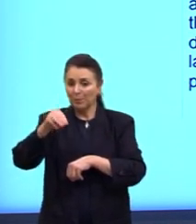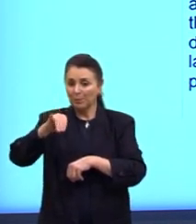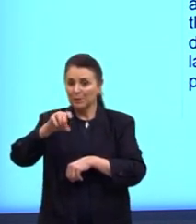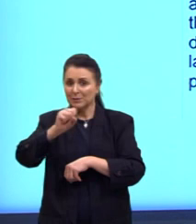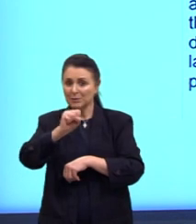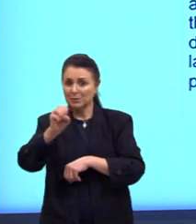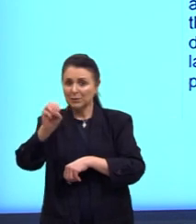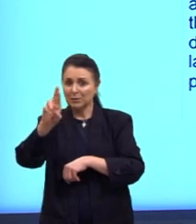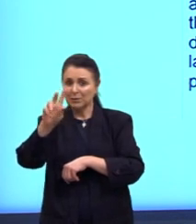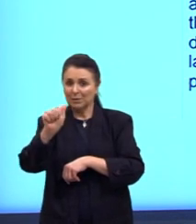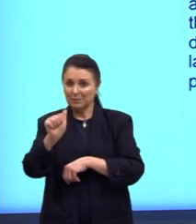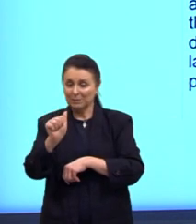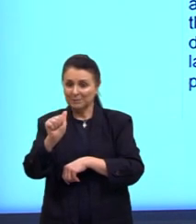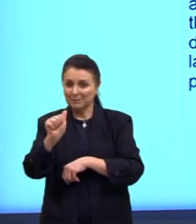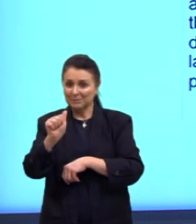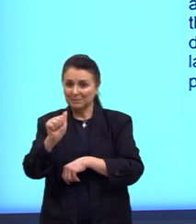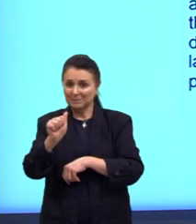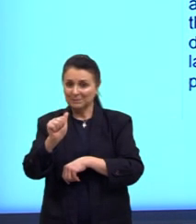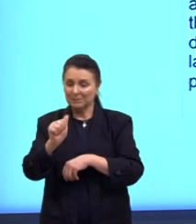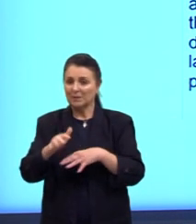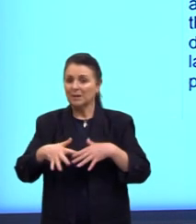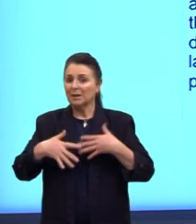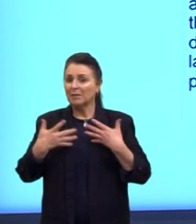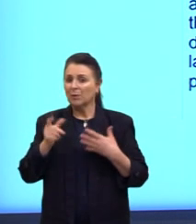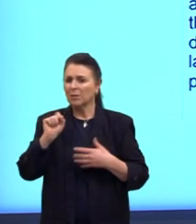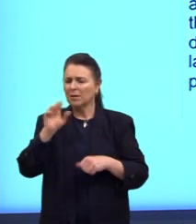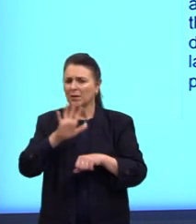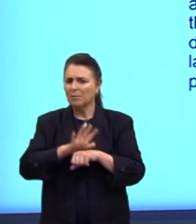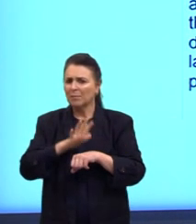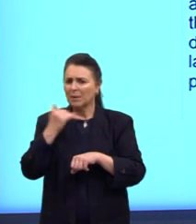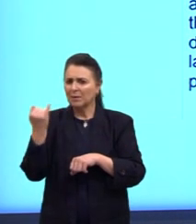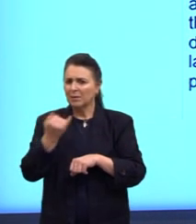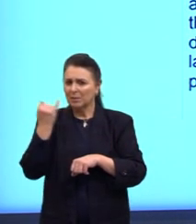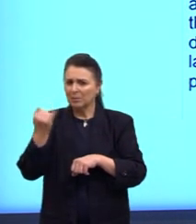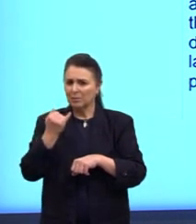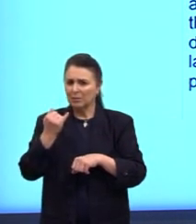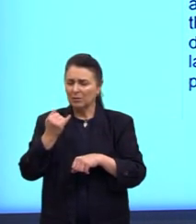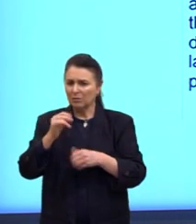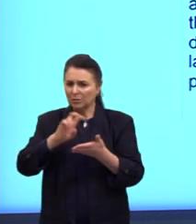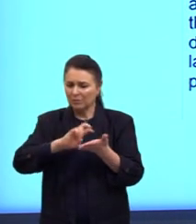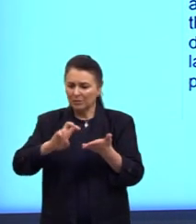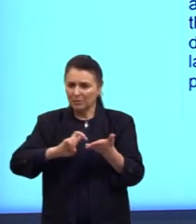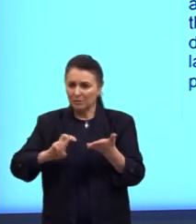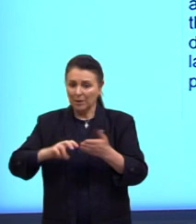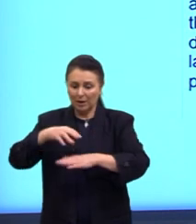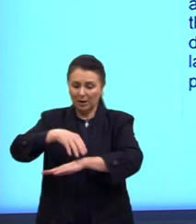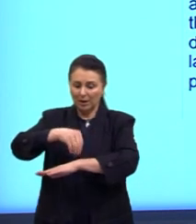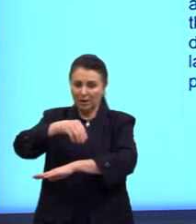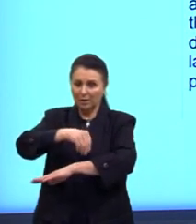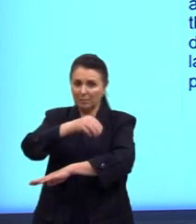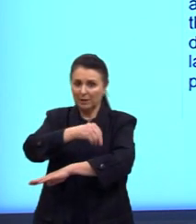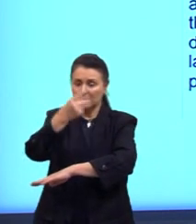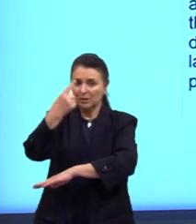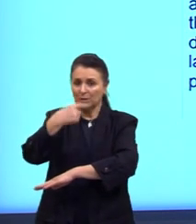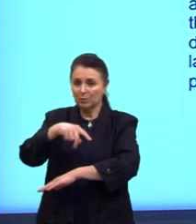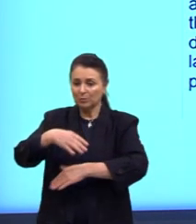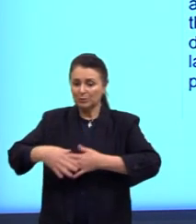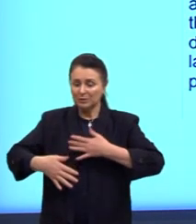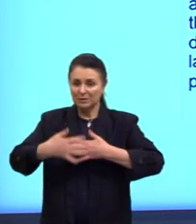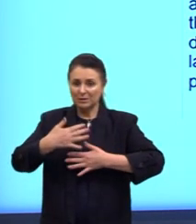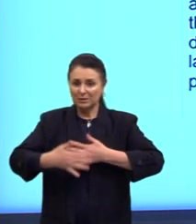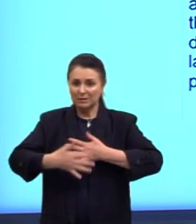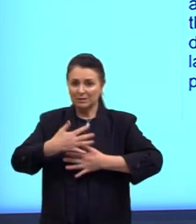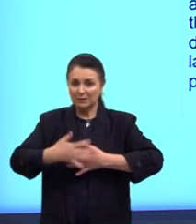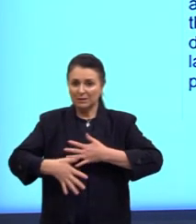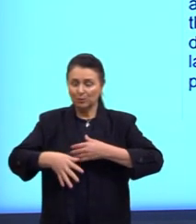Promising for at the moment. Então, o que que é mais promissor para imprimir? A pele e outros tecidos mais